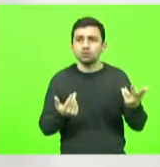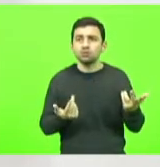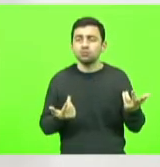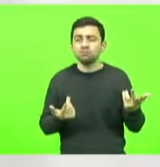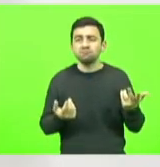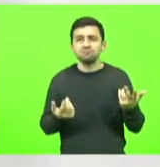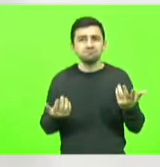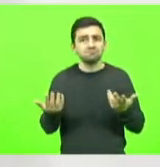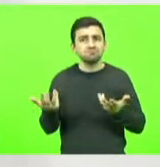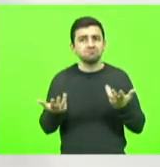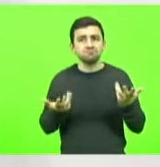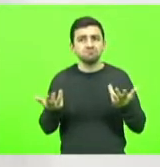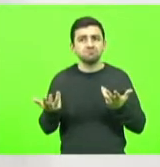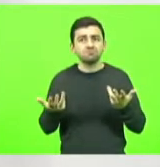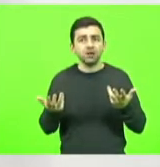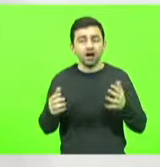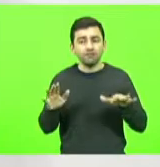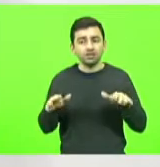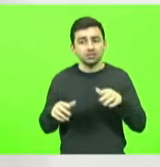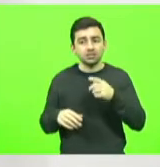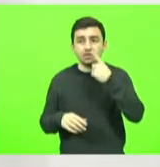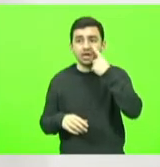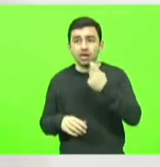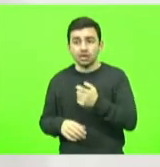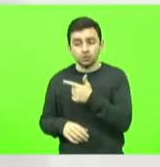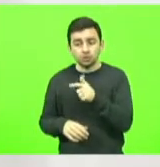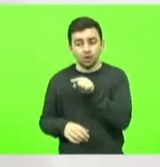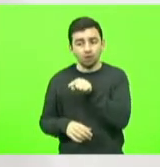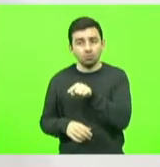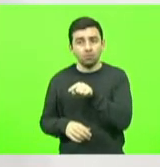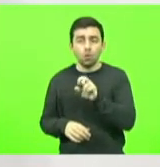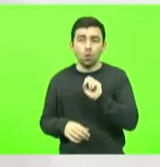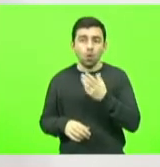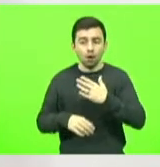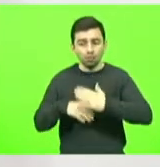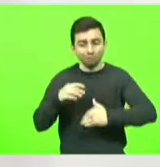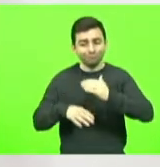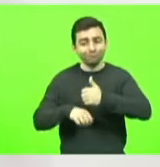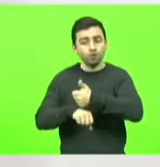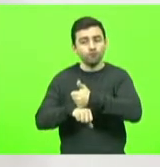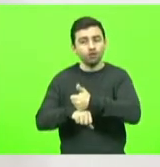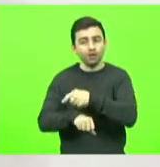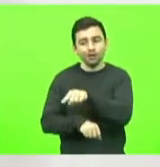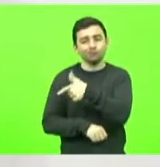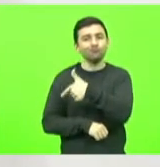ou não há interesse, ou esta mão de obra não é qualificada,